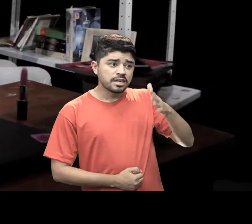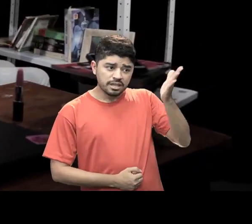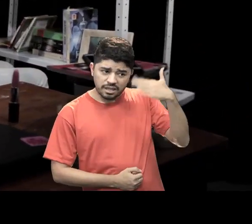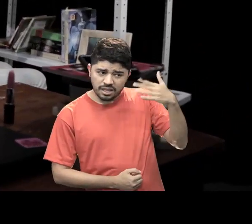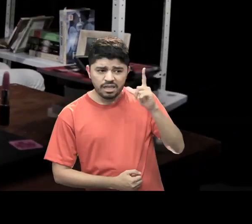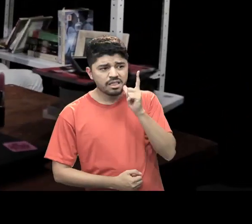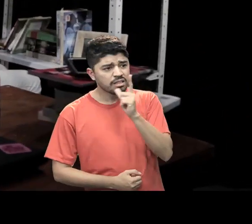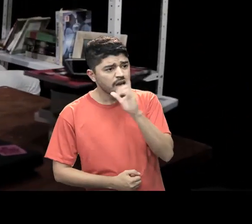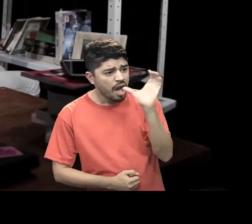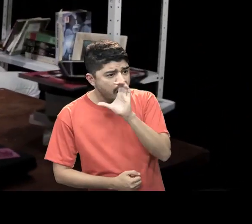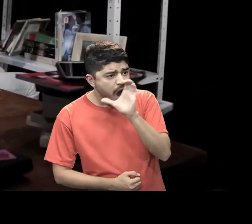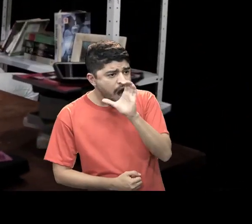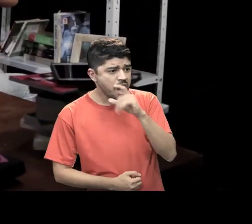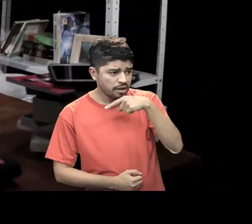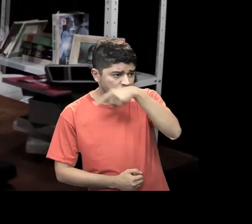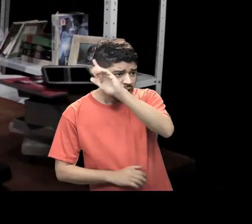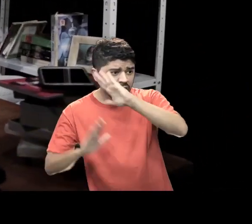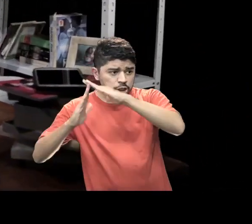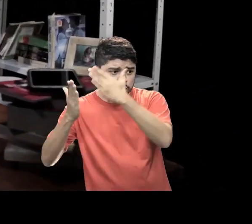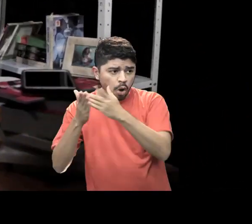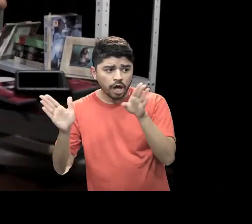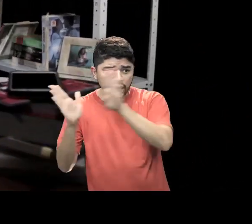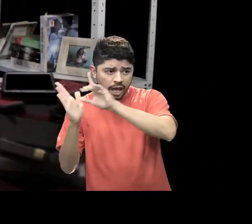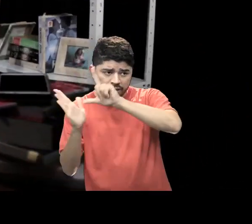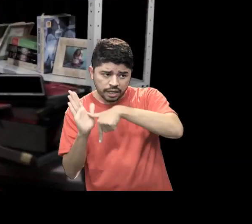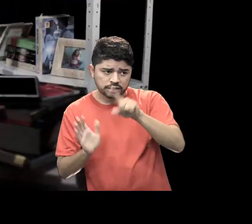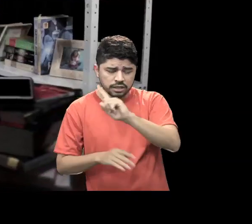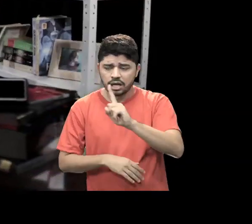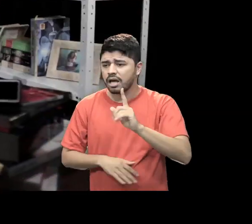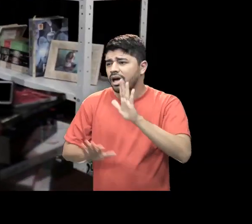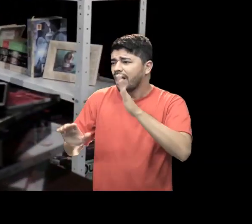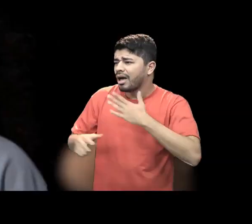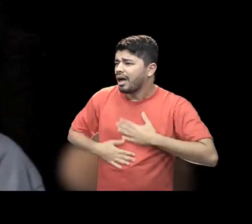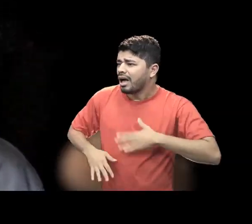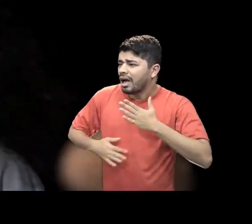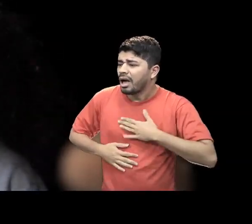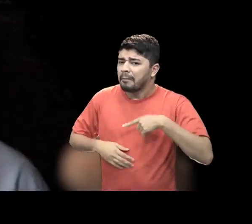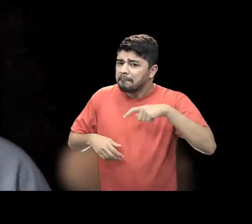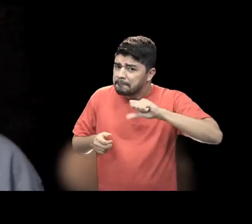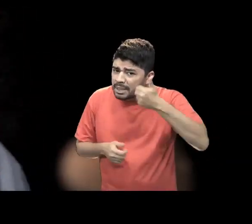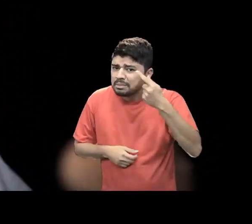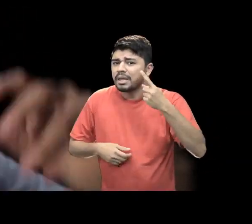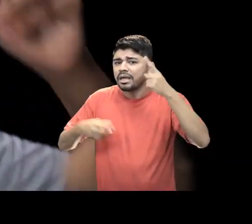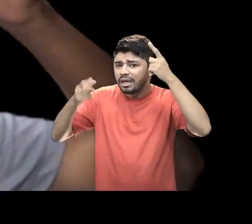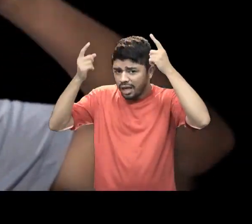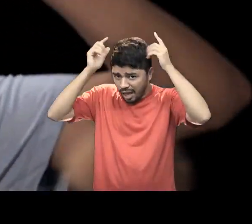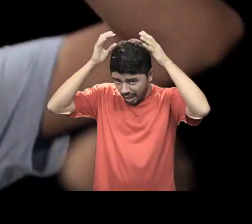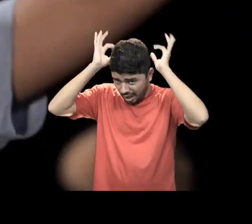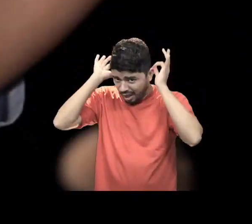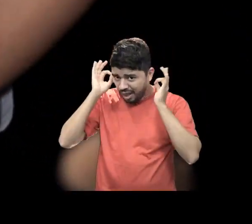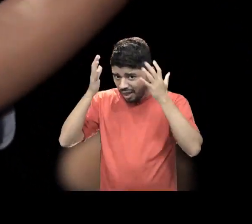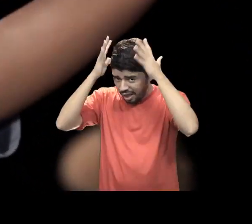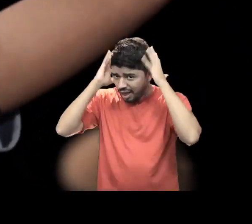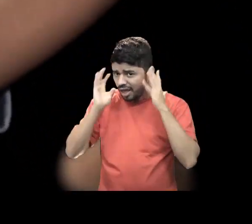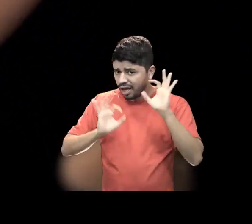Filha! Filha! Vem lanchar, senão você vai se atrasar pra aula! Ai, peraí, mãe! Deixa eu terminar de arrumar meu cabelo!